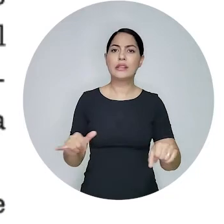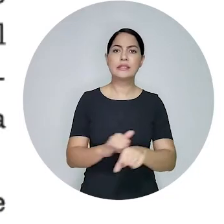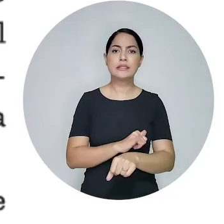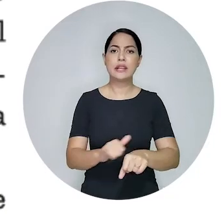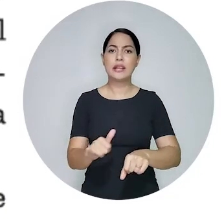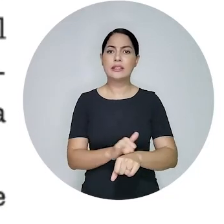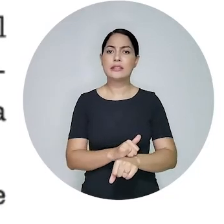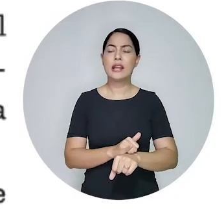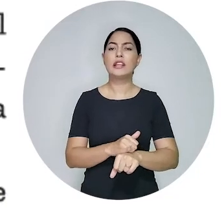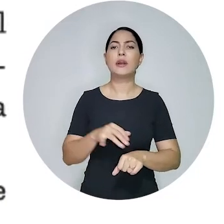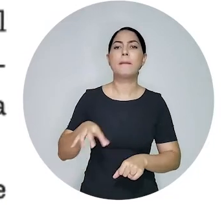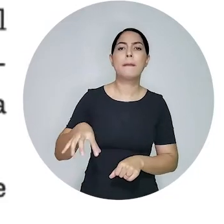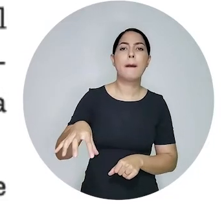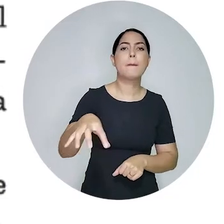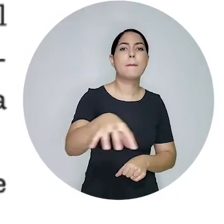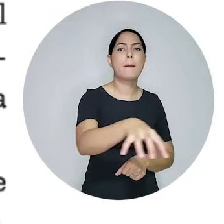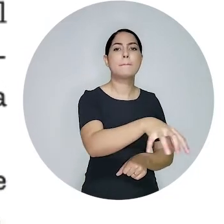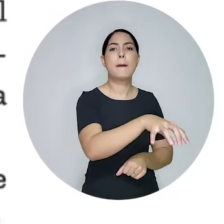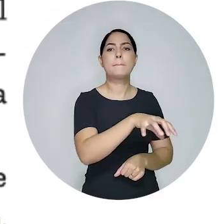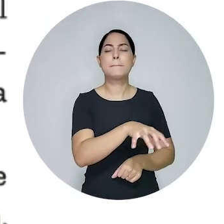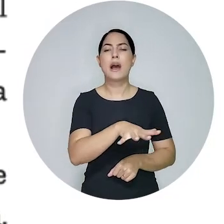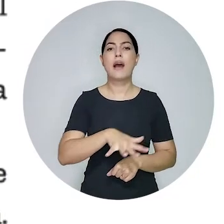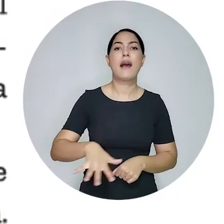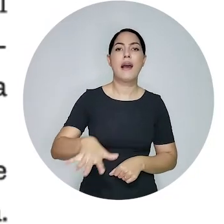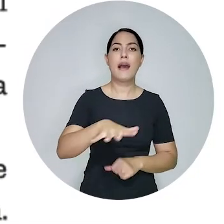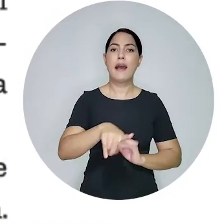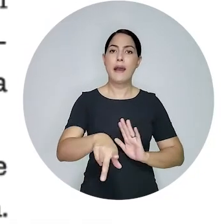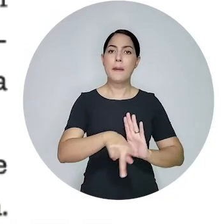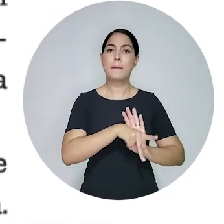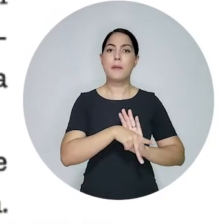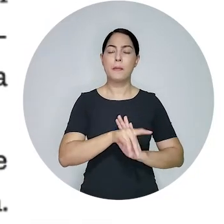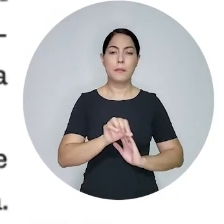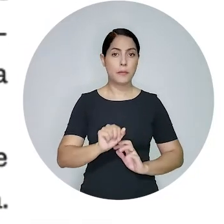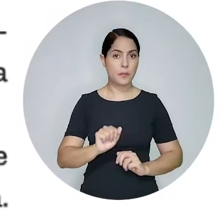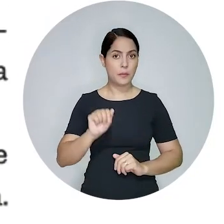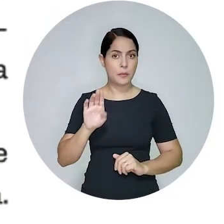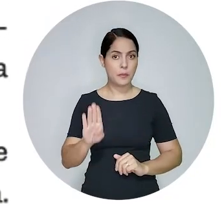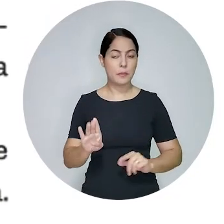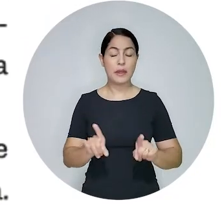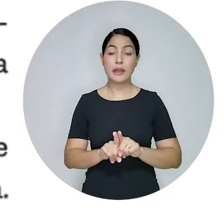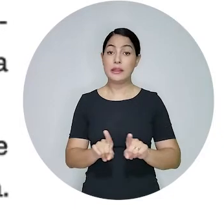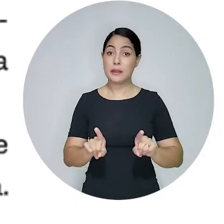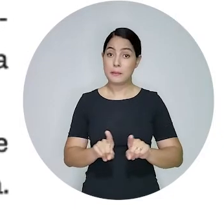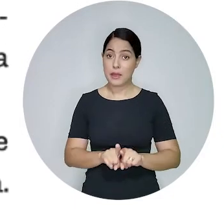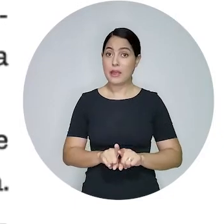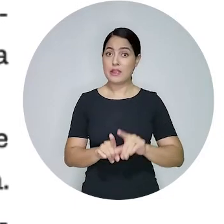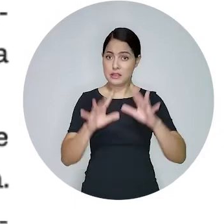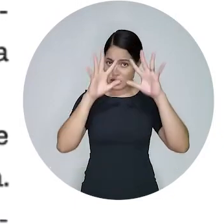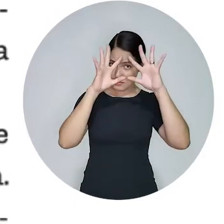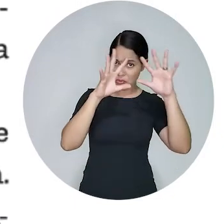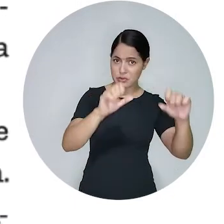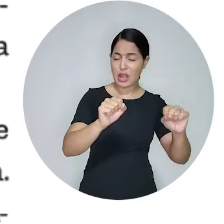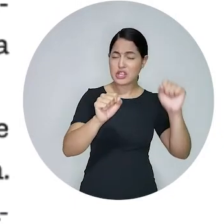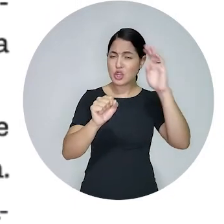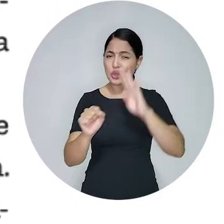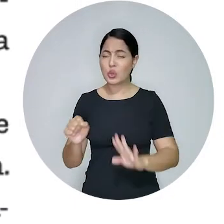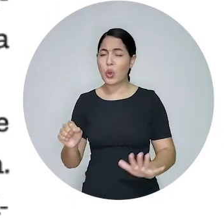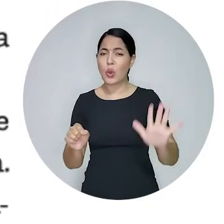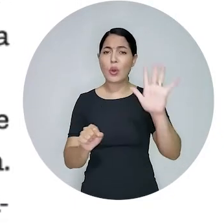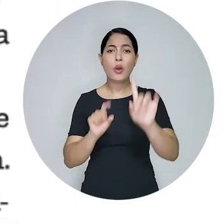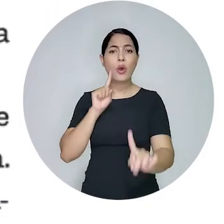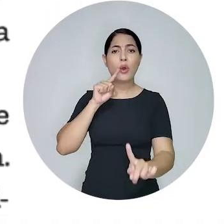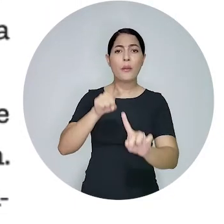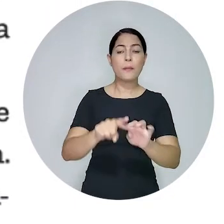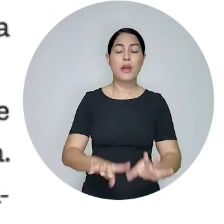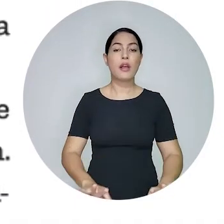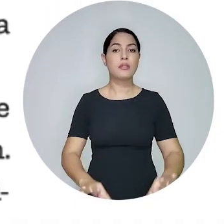ordem entra com a criação de espaços nas seccionais e subseções em espaços reservados para a OAB em fóruns e tribunais Brasil